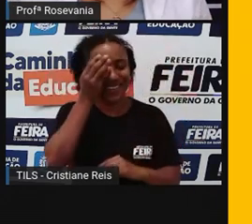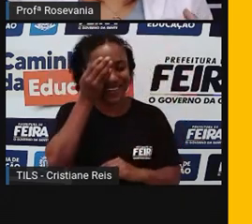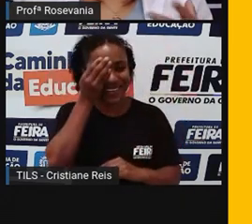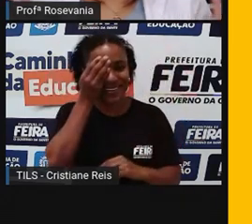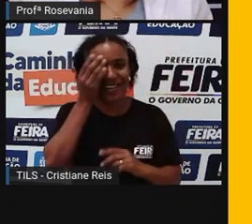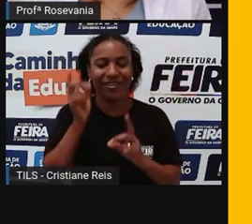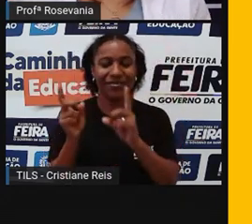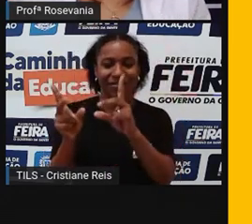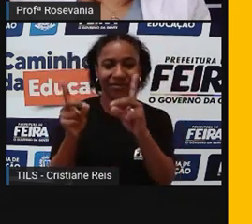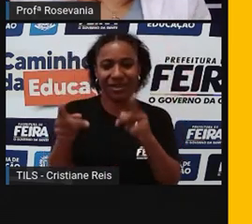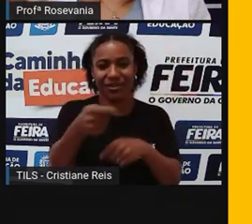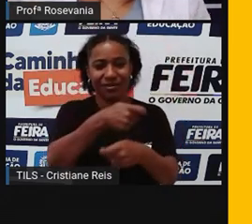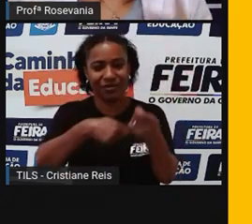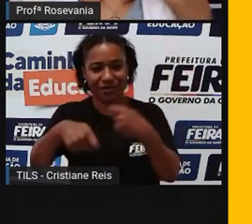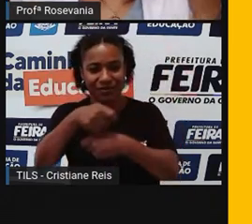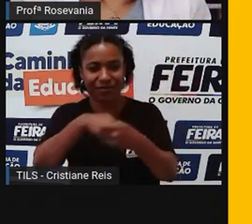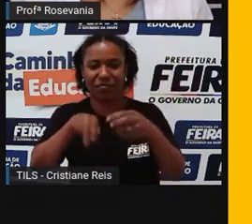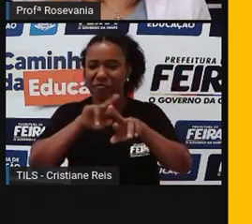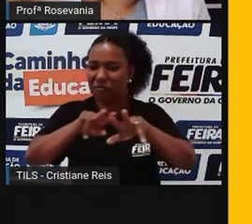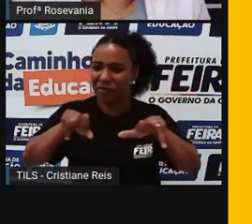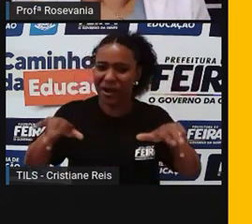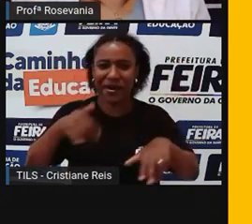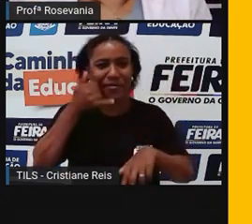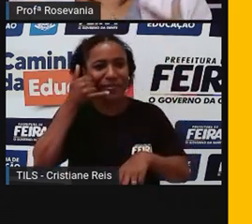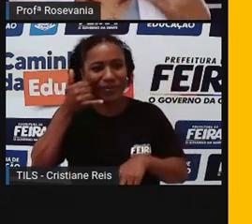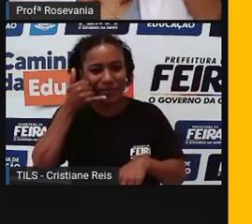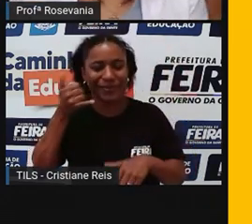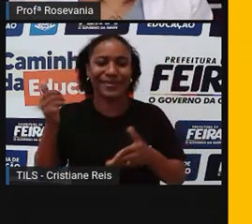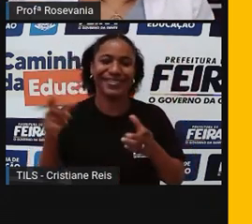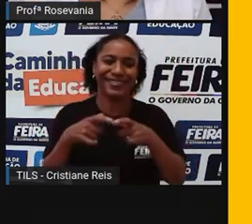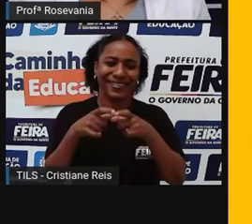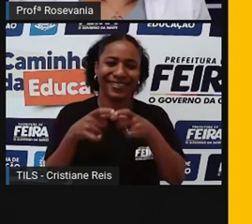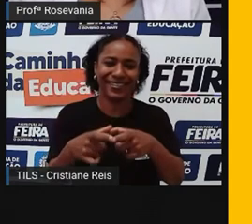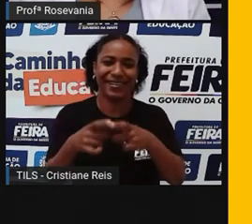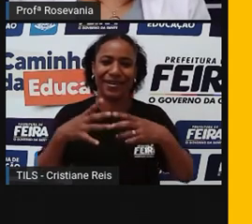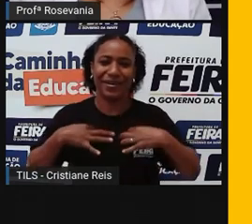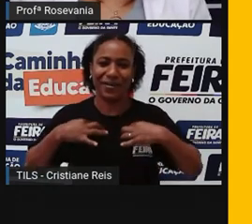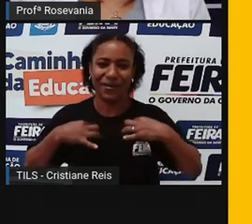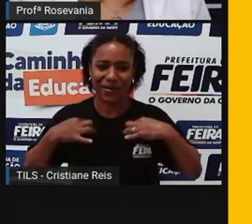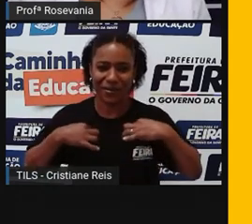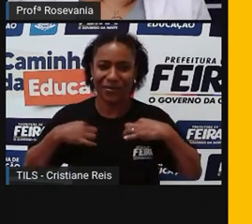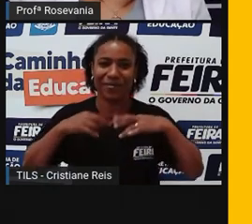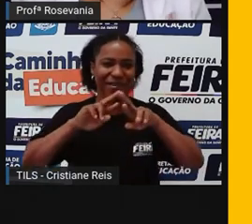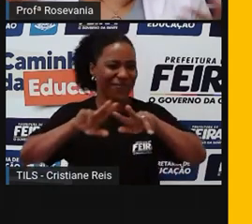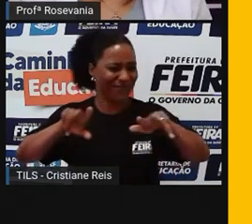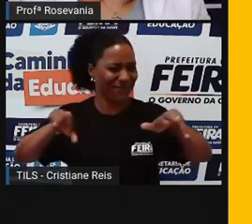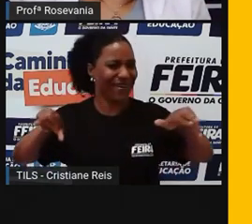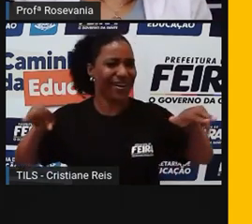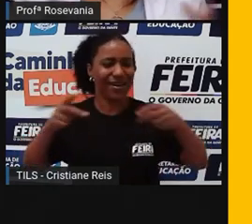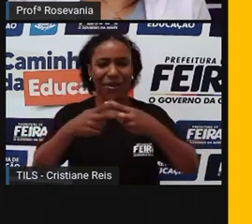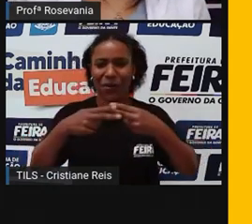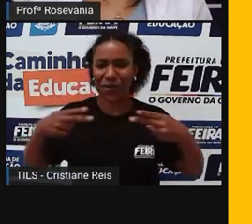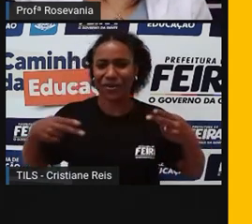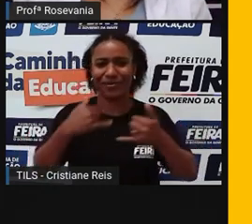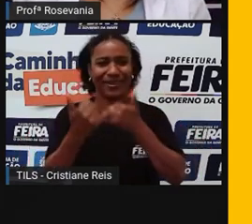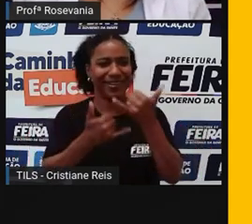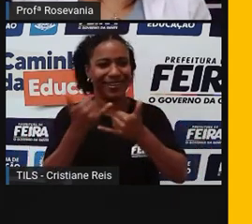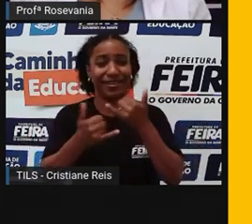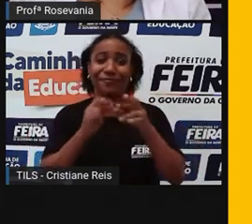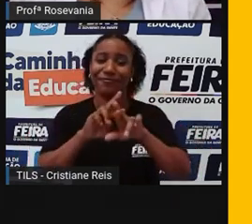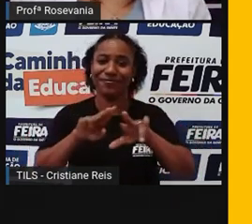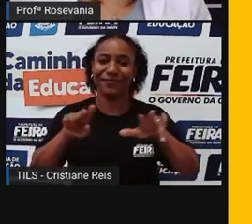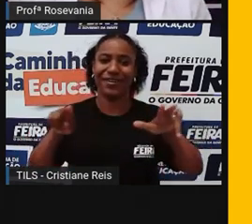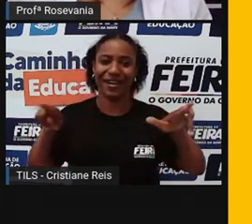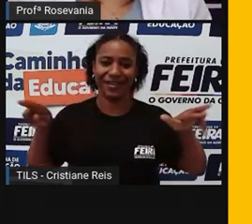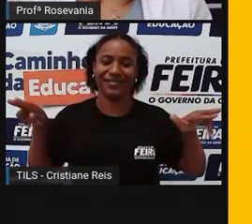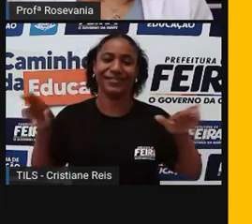que vende vários produtos eletrônicos, roupas, CDs, né, utensílios, brinquedos, uma série de coisas que vende